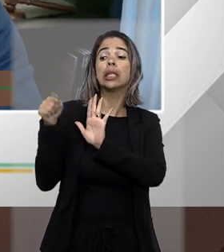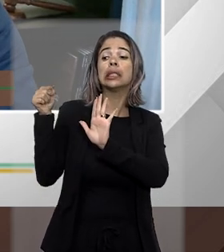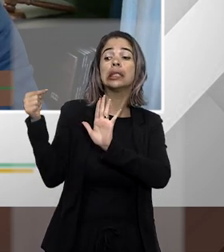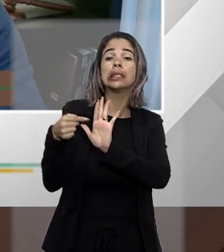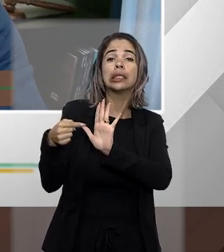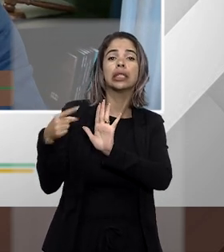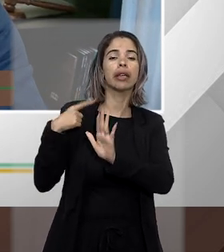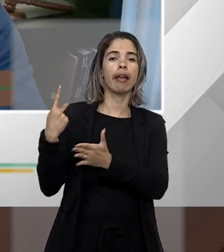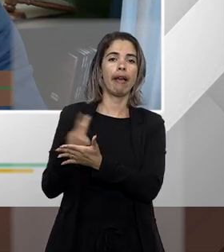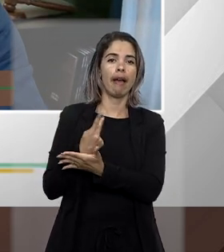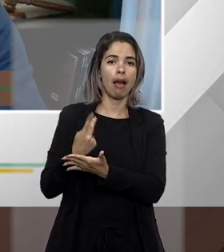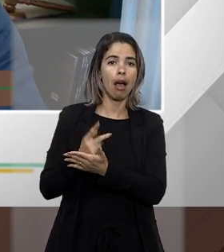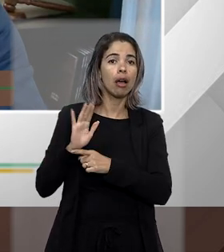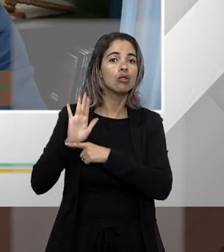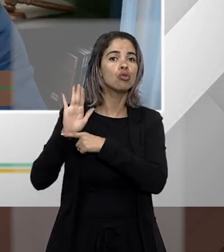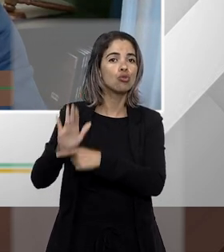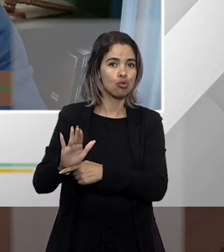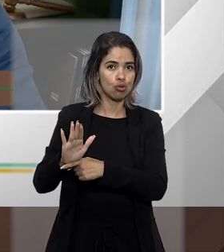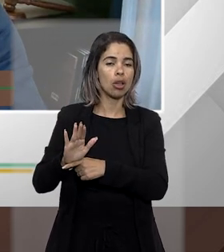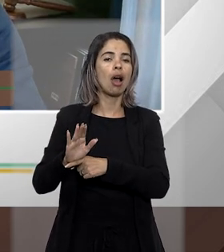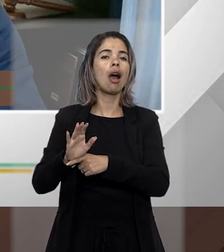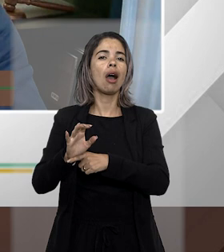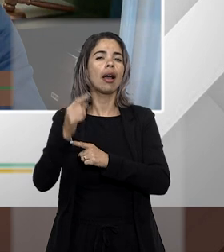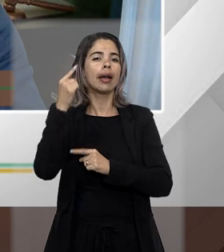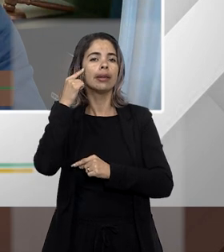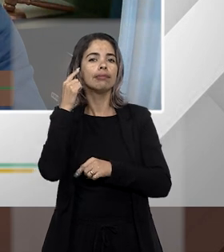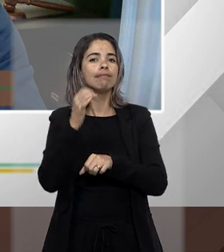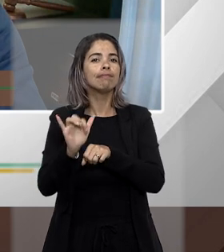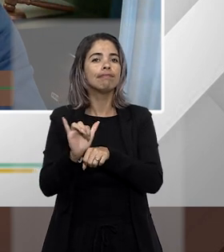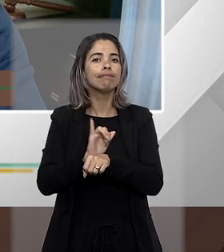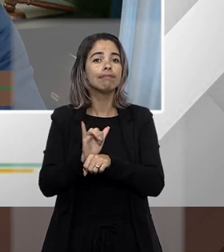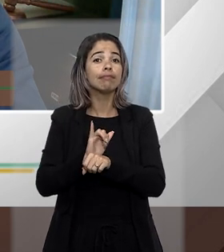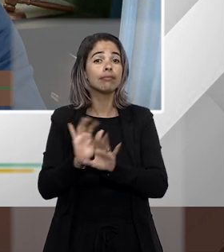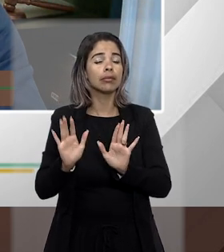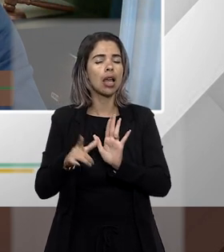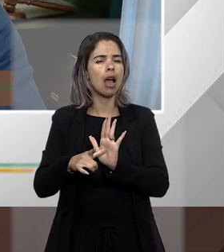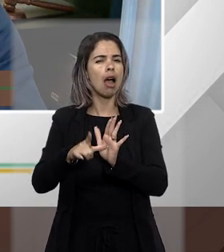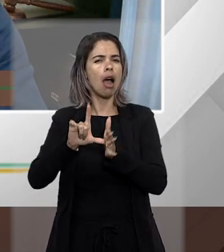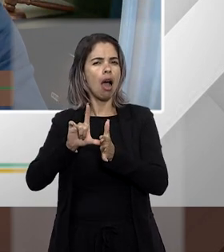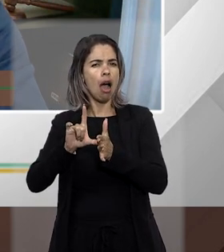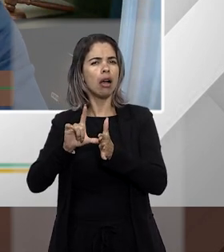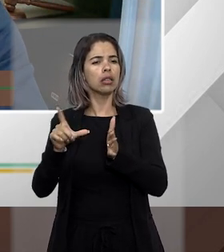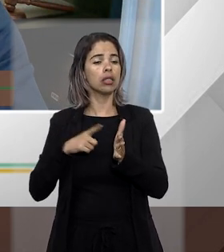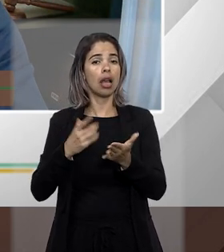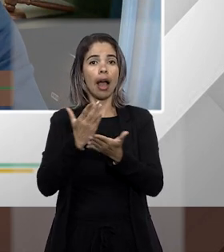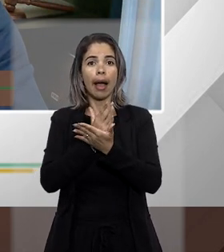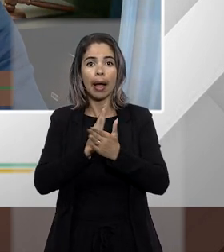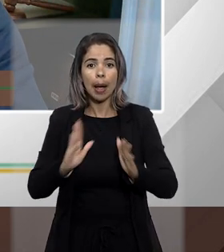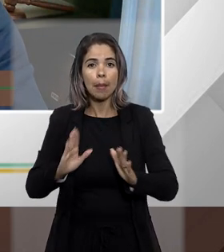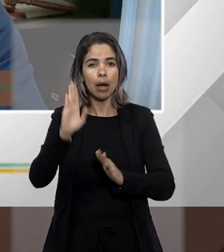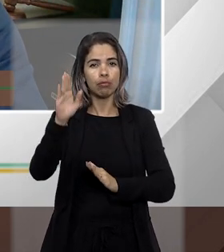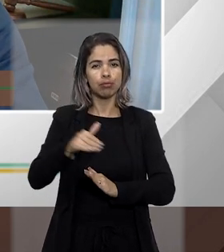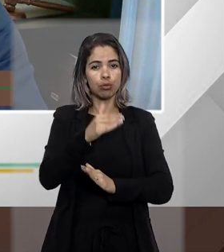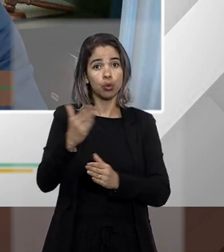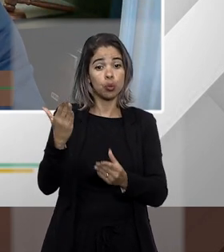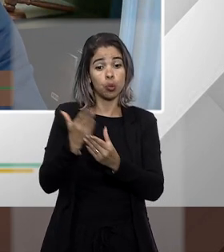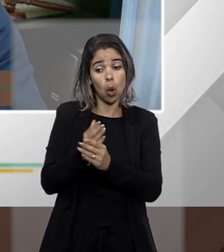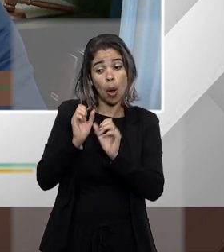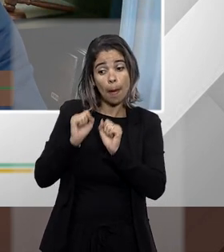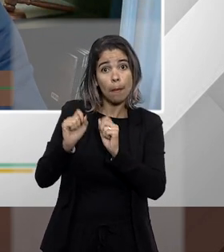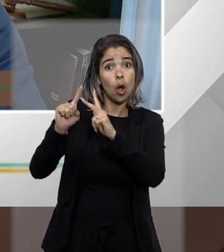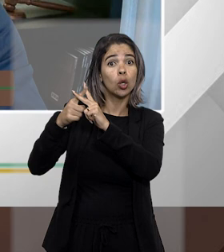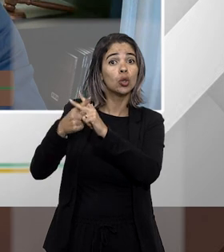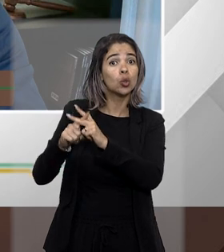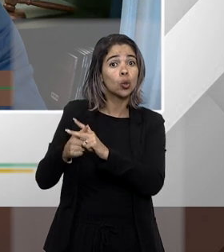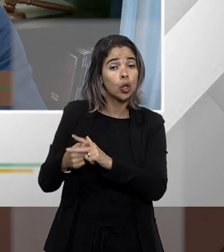possibilitando que antes do juiz extinguir o processo a parte possa corrigir eu digo que na